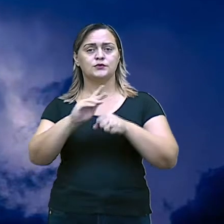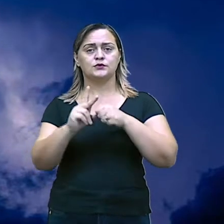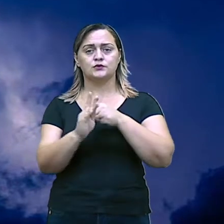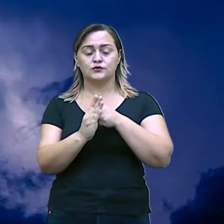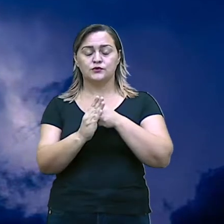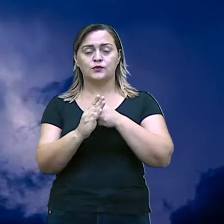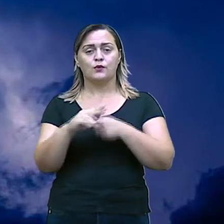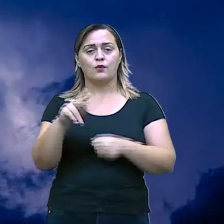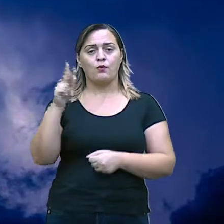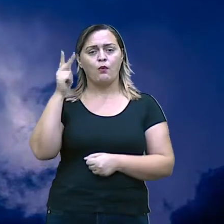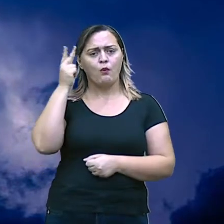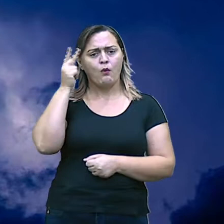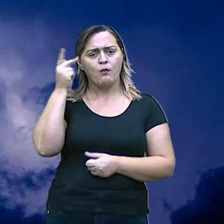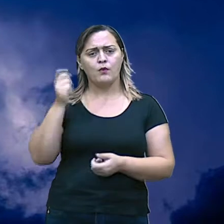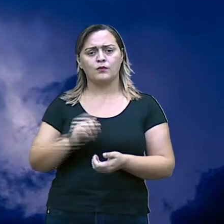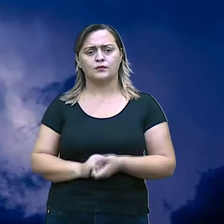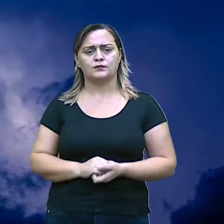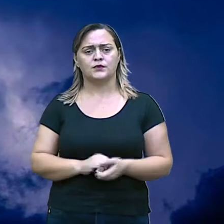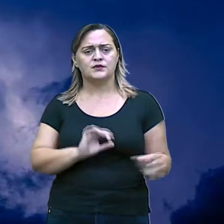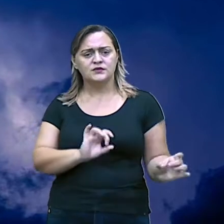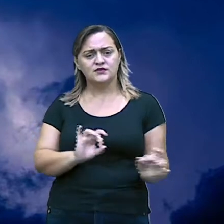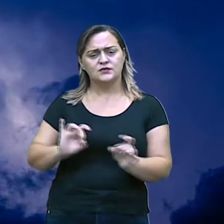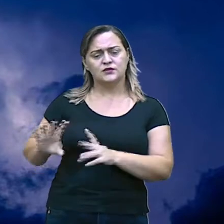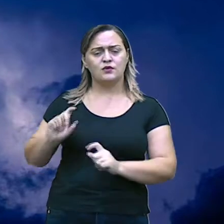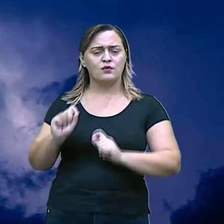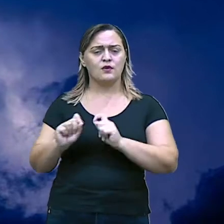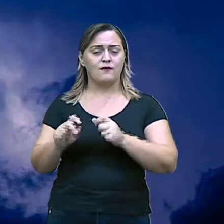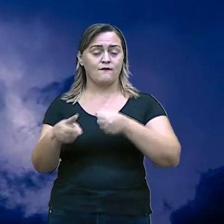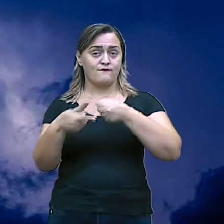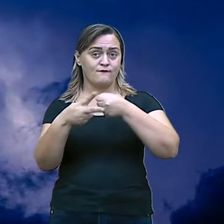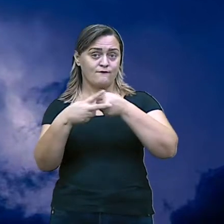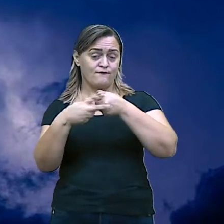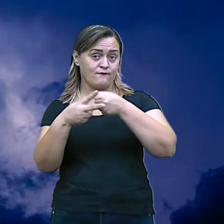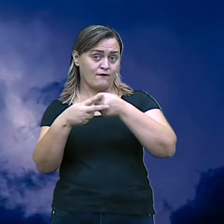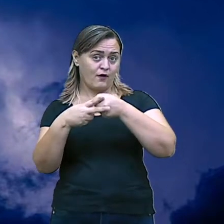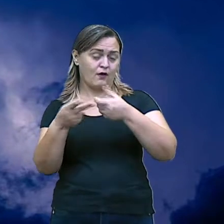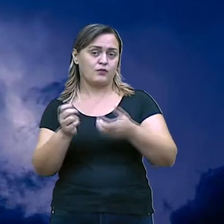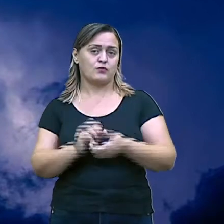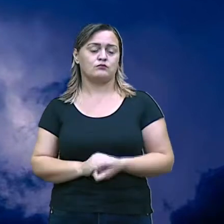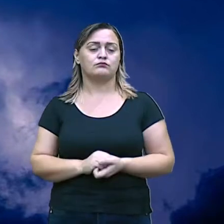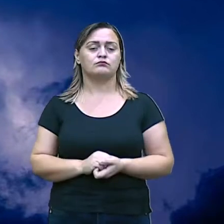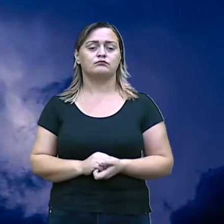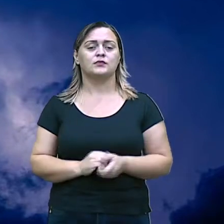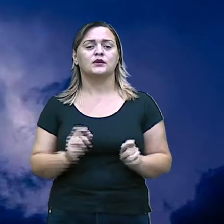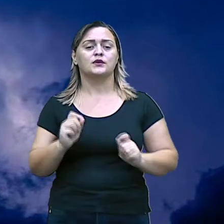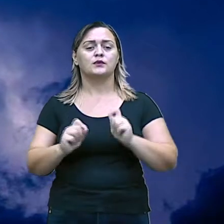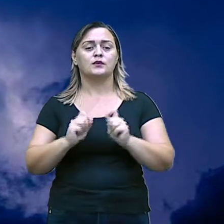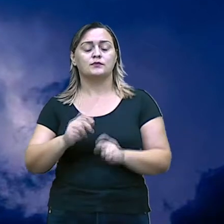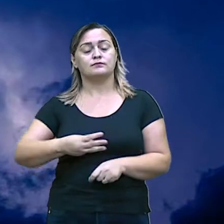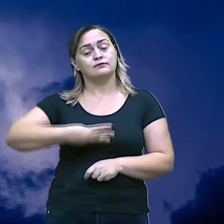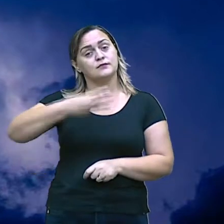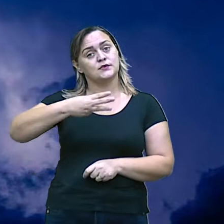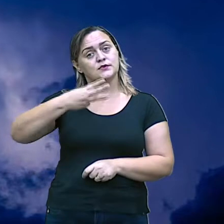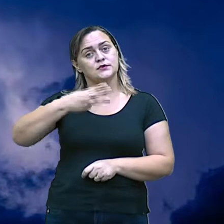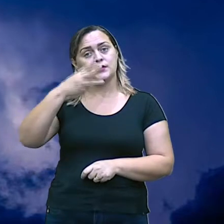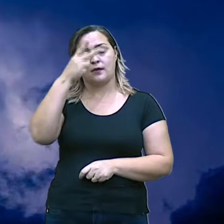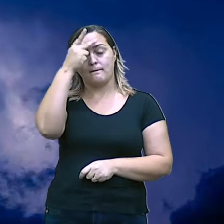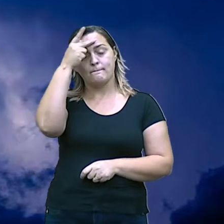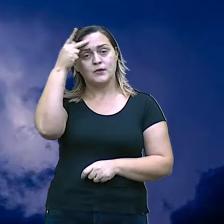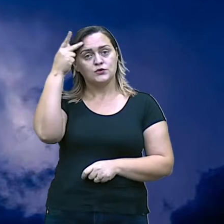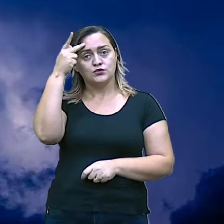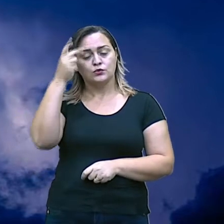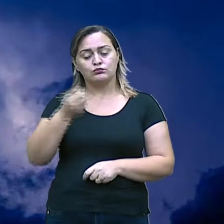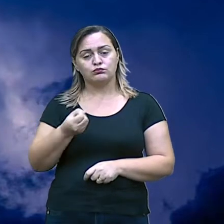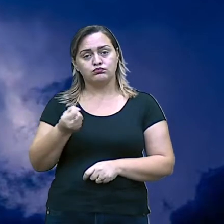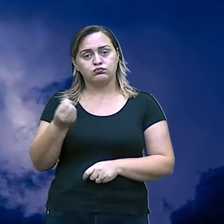verbo. Não é isso? Isso. Verbo. Conjugado em quê? Terceira pessoa do plural, do pretérito perfeito.